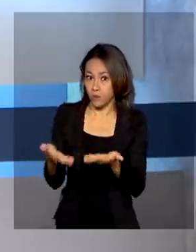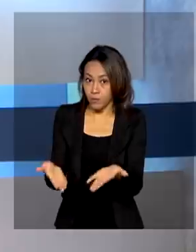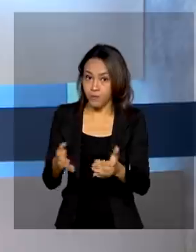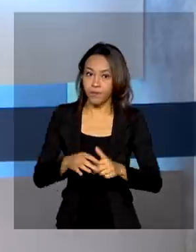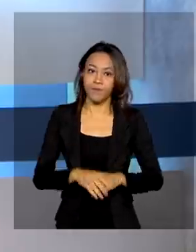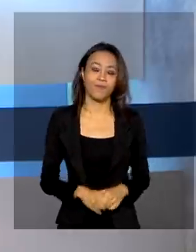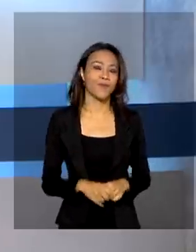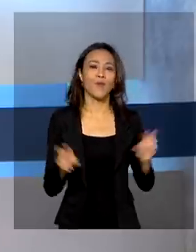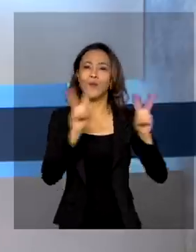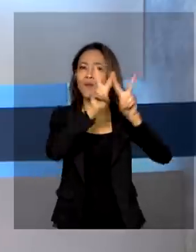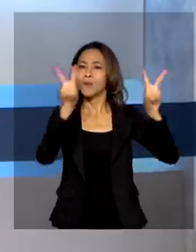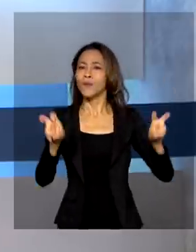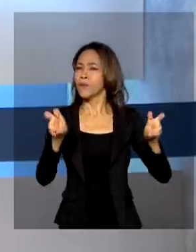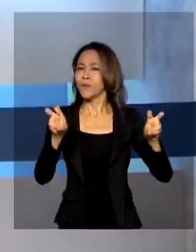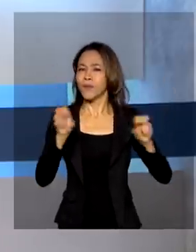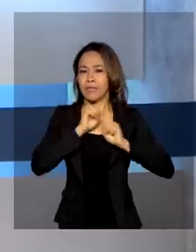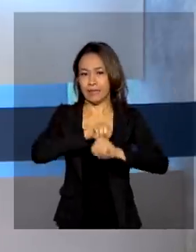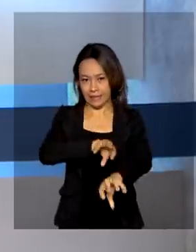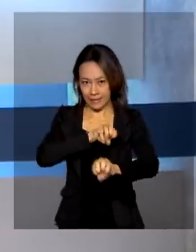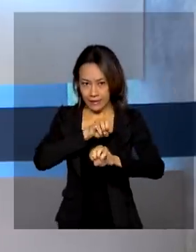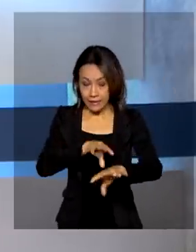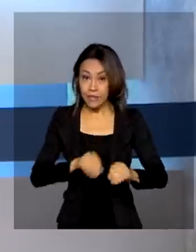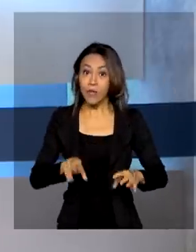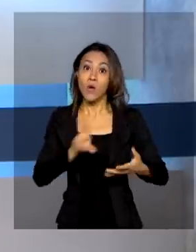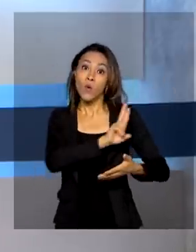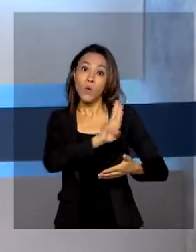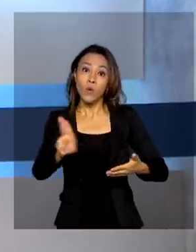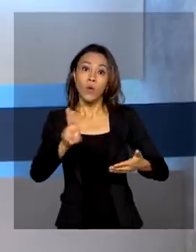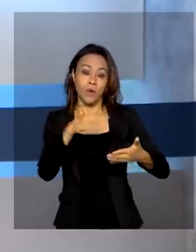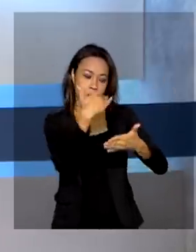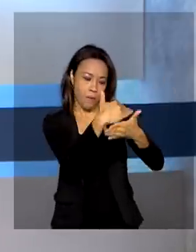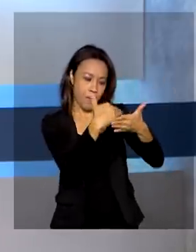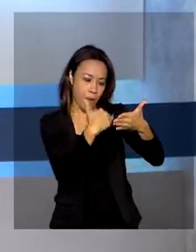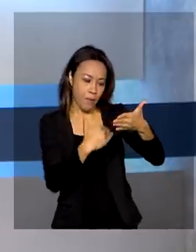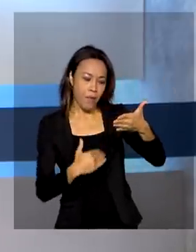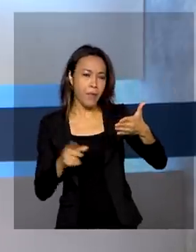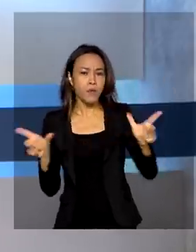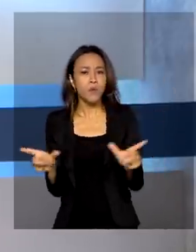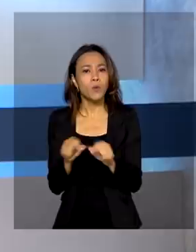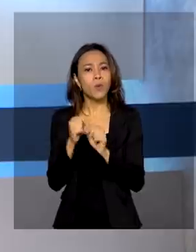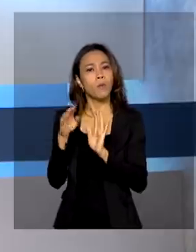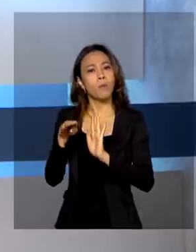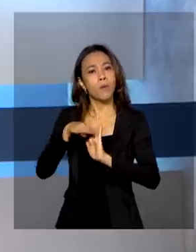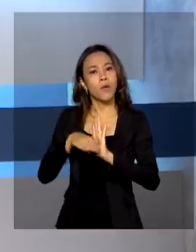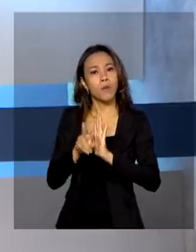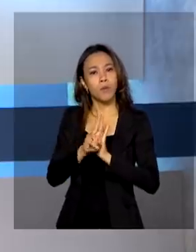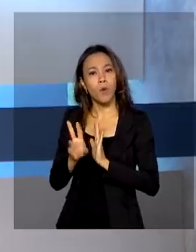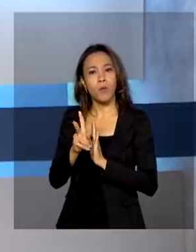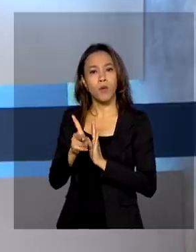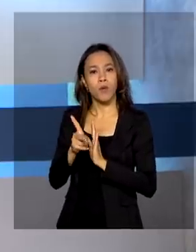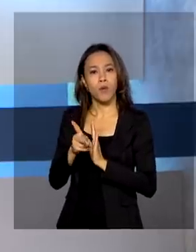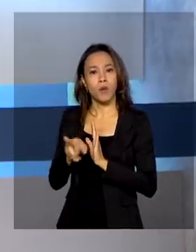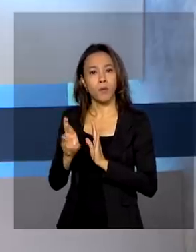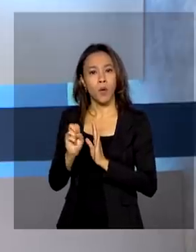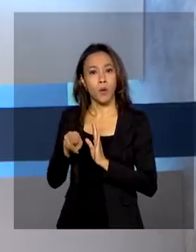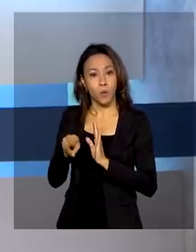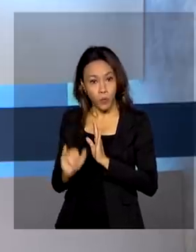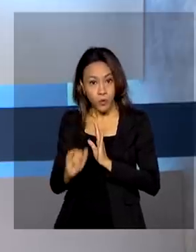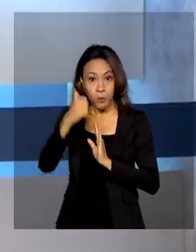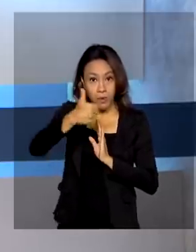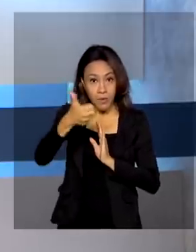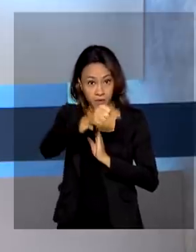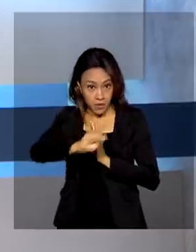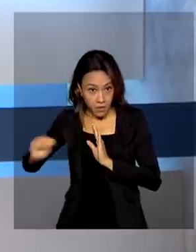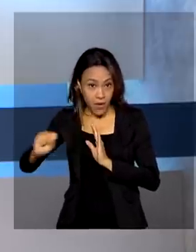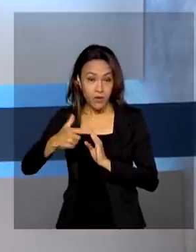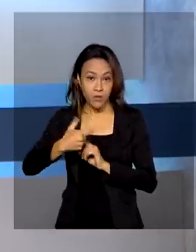Nosso assunto agora é educação. A lista de espera do programa Universidade para Todos, o Prouni, do primeiro semestre de 2021,